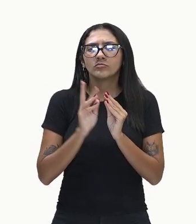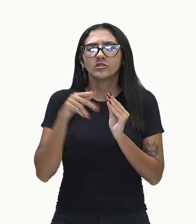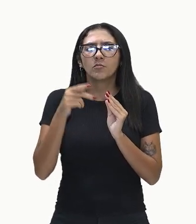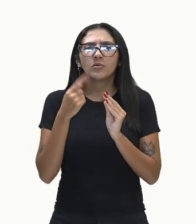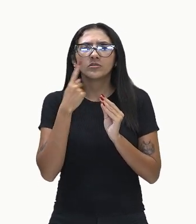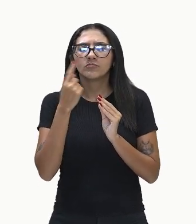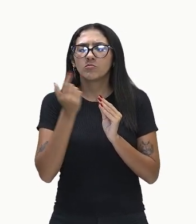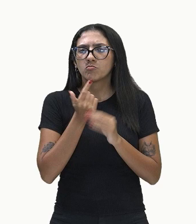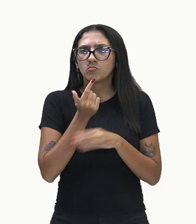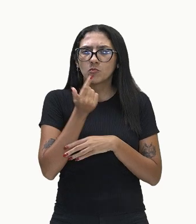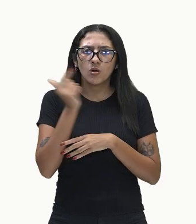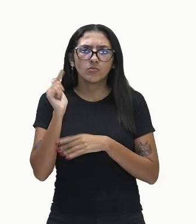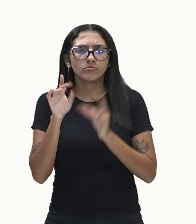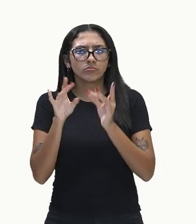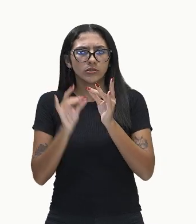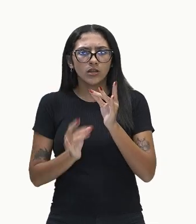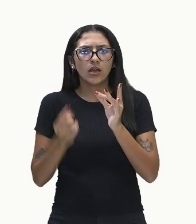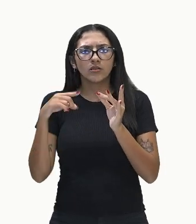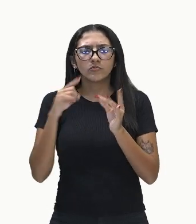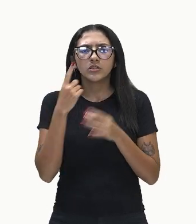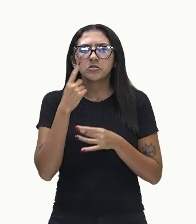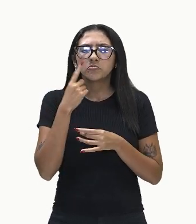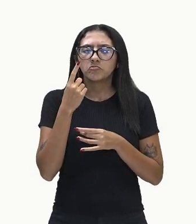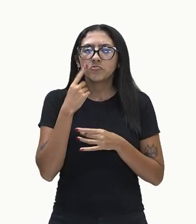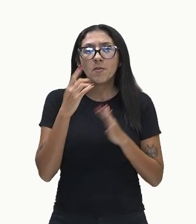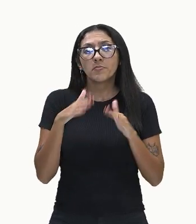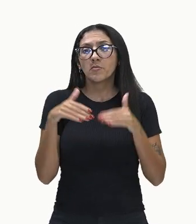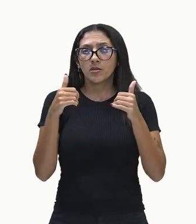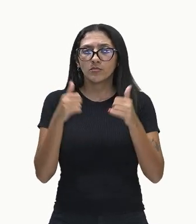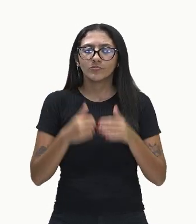detalhes e vocês vão conseguir ver bem claramente.